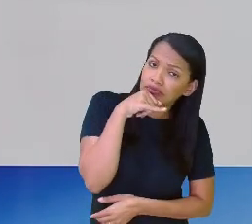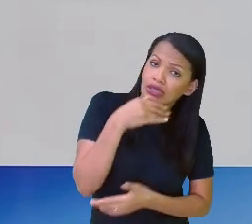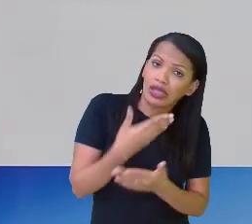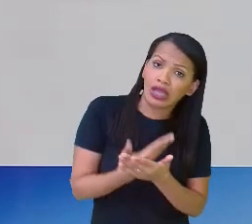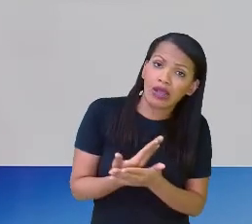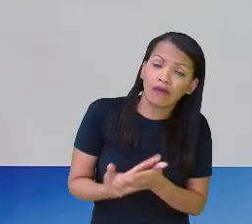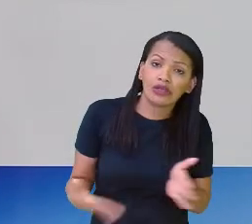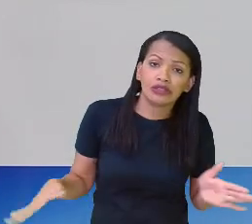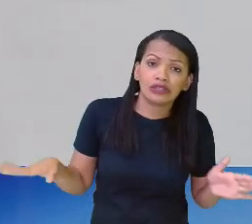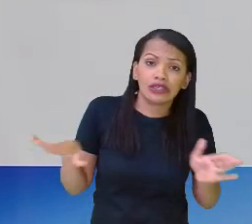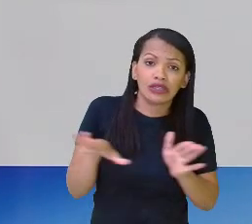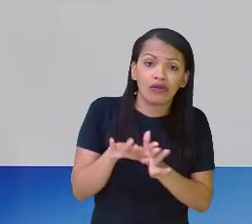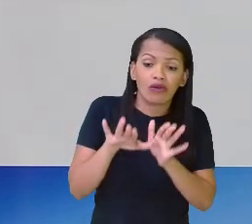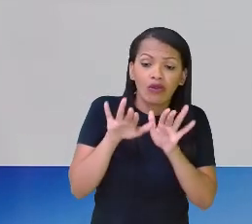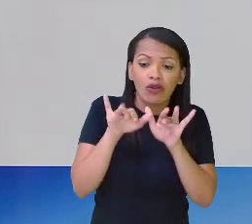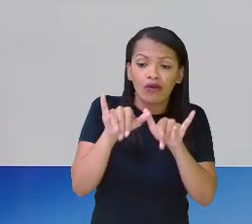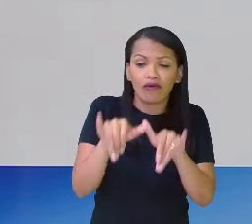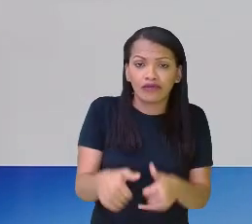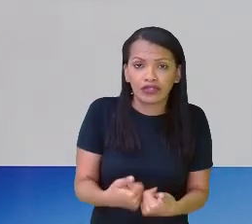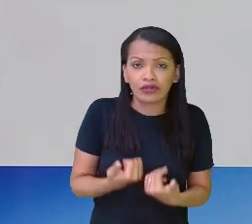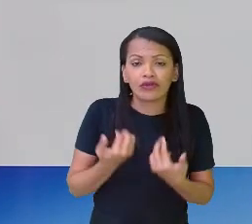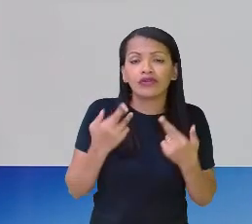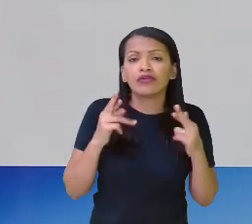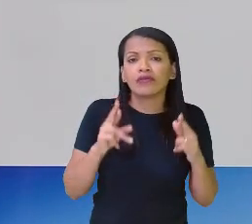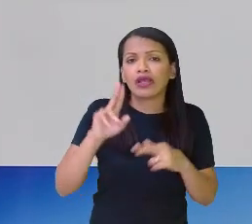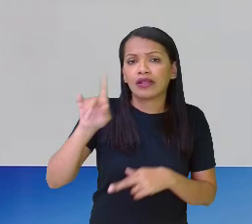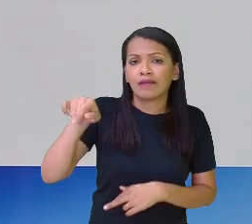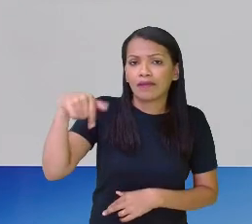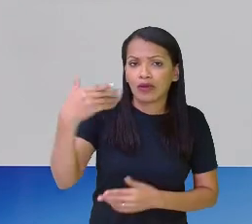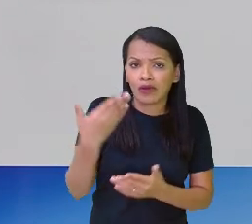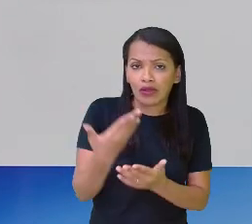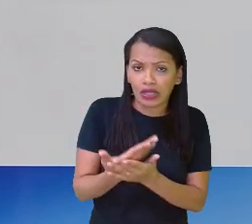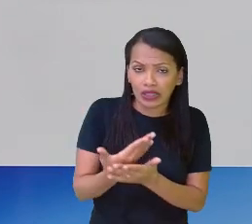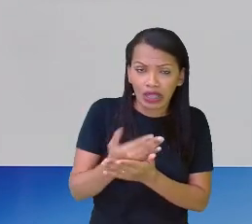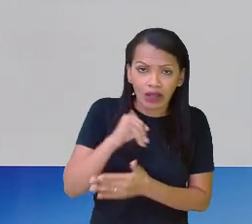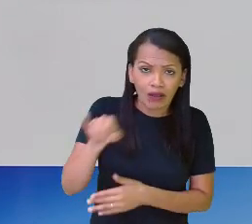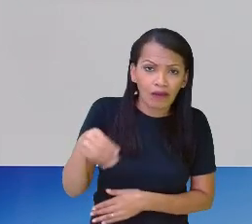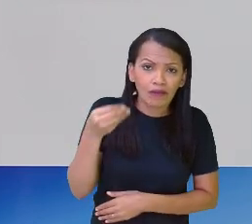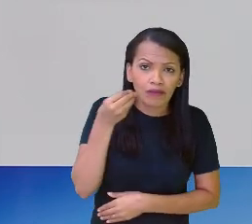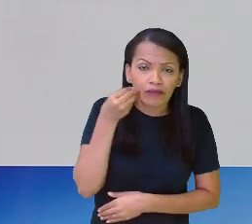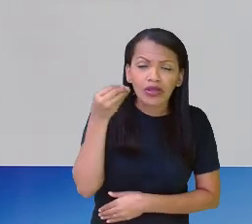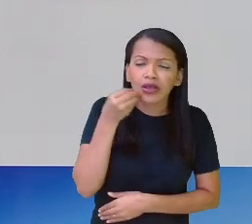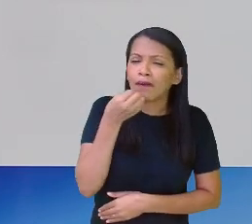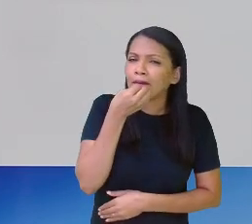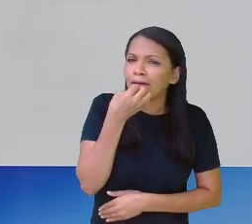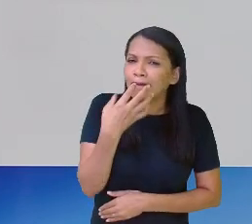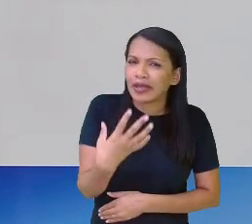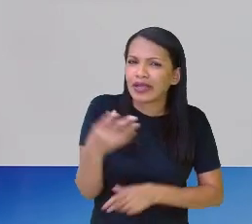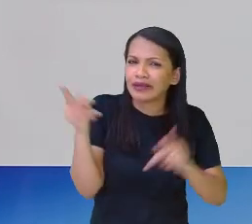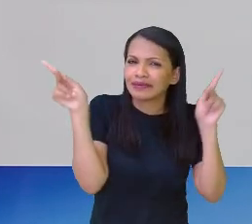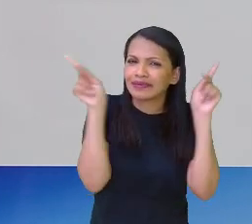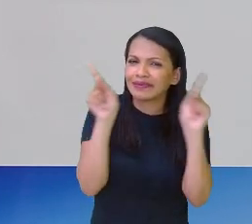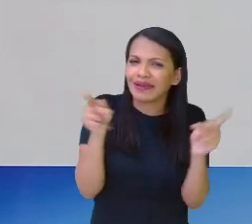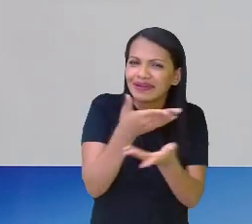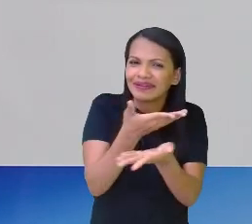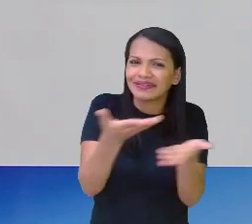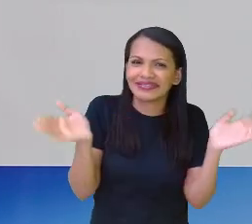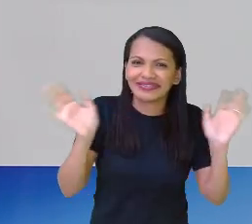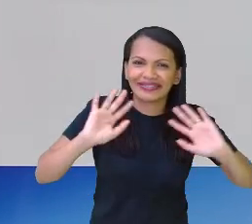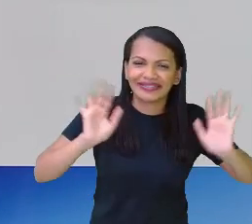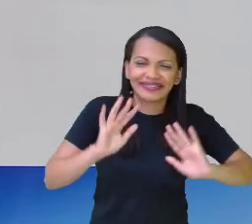aula chegou ao fim, mas eu conto com você numa próxima oportunidade. Fiquem bem, fiquem em paz. Tchau, tchau.